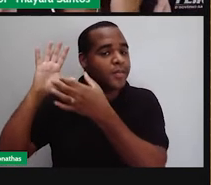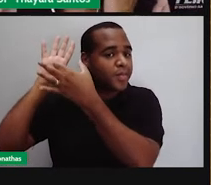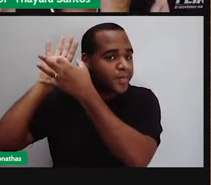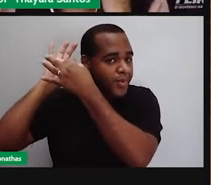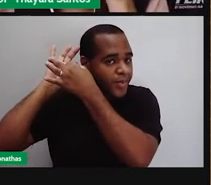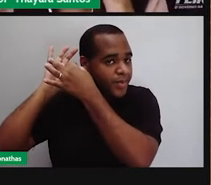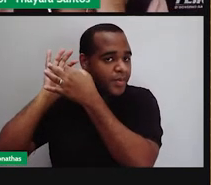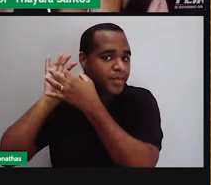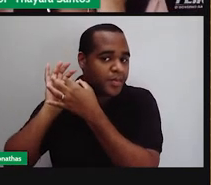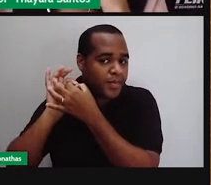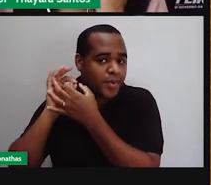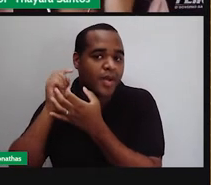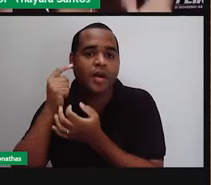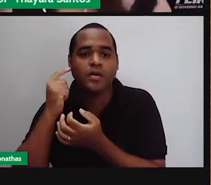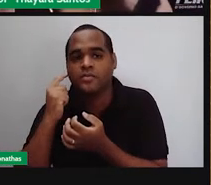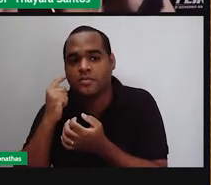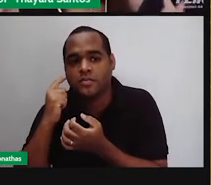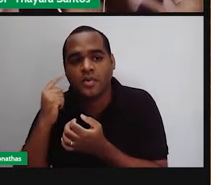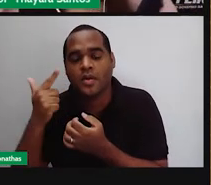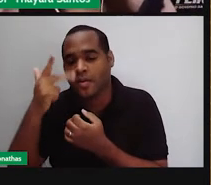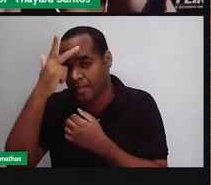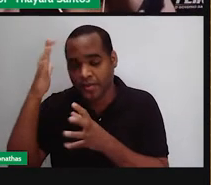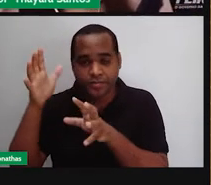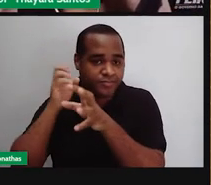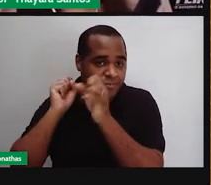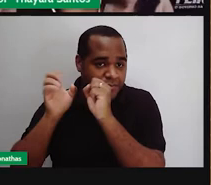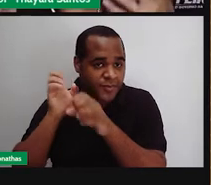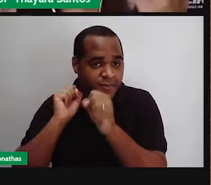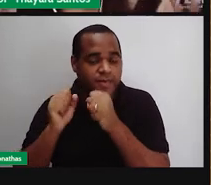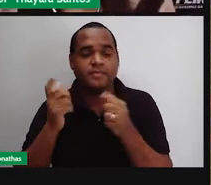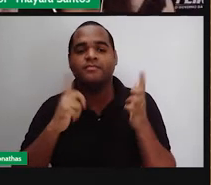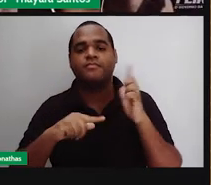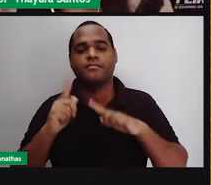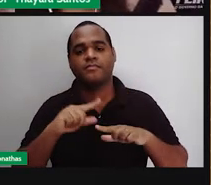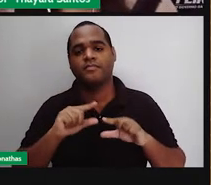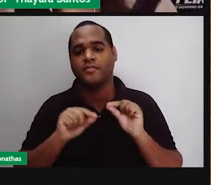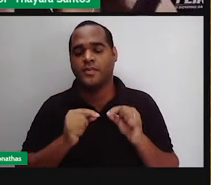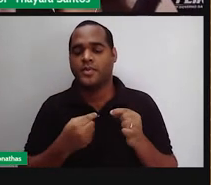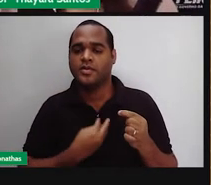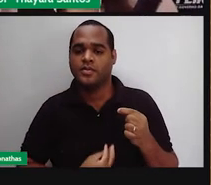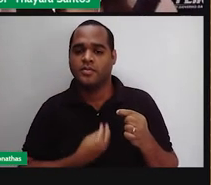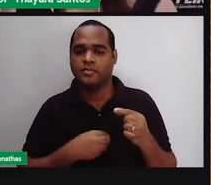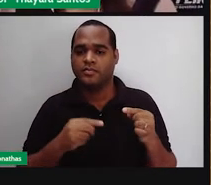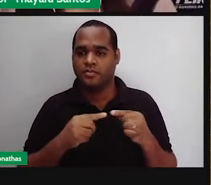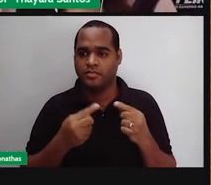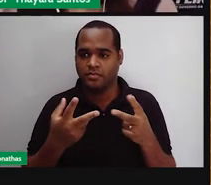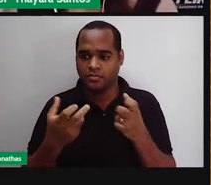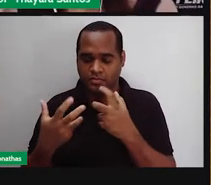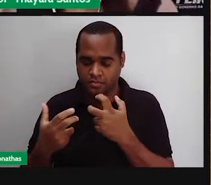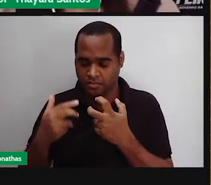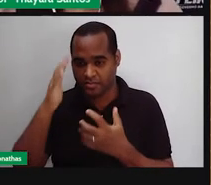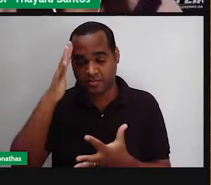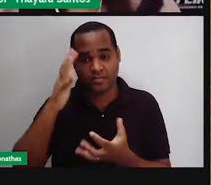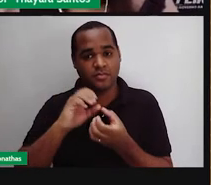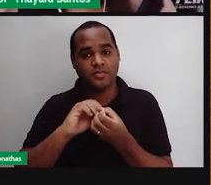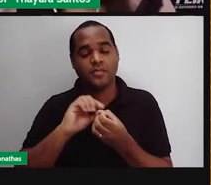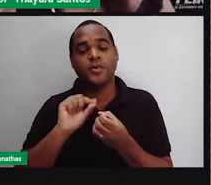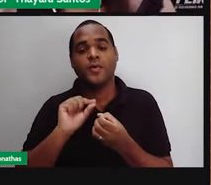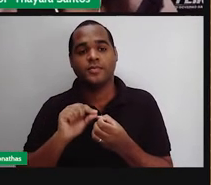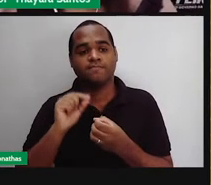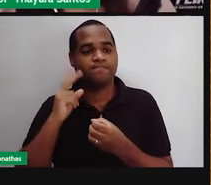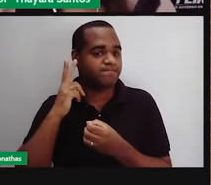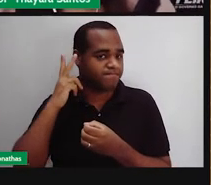implante, a estrutura fica aqui do lado de fora e essa pessoa vai conseguir ouvir, nesse caso, que passa por esse